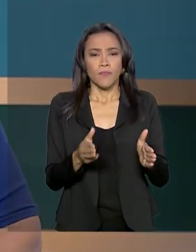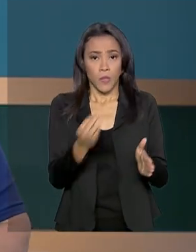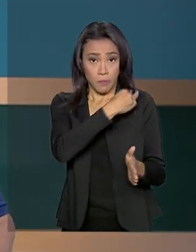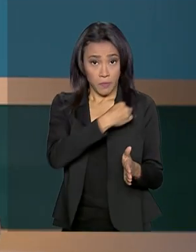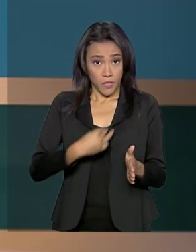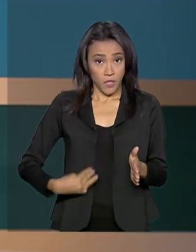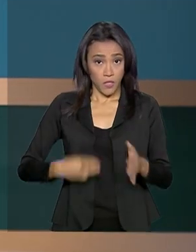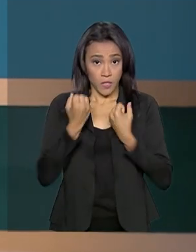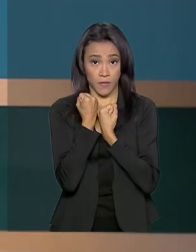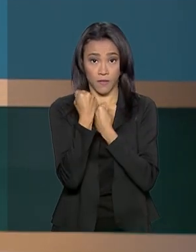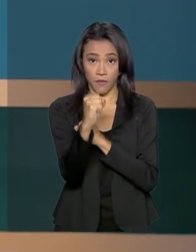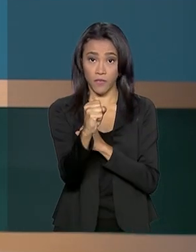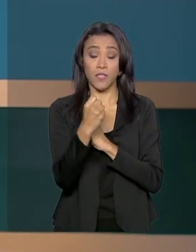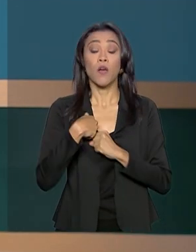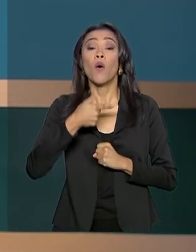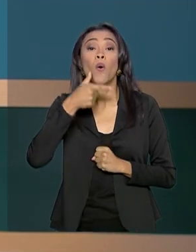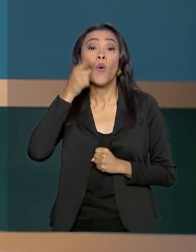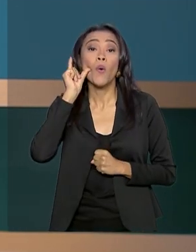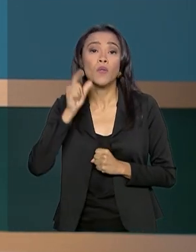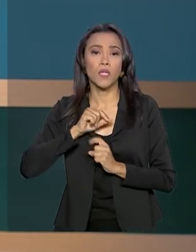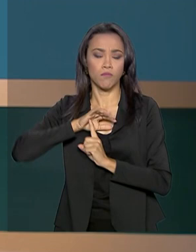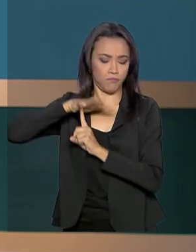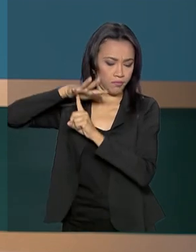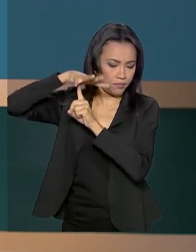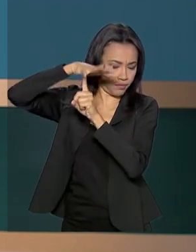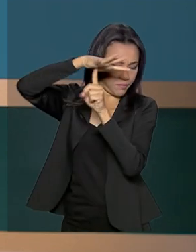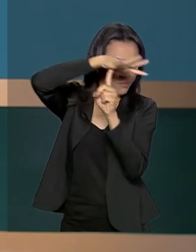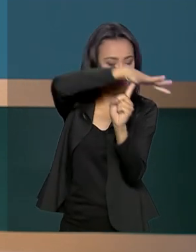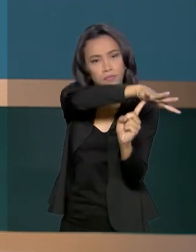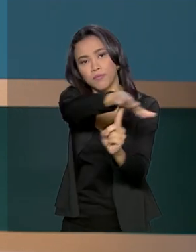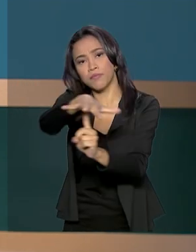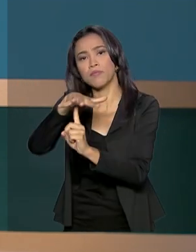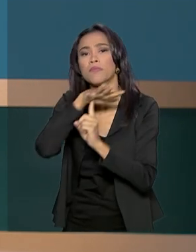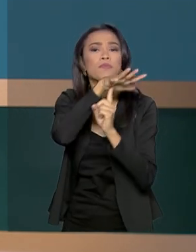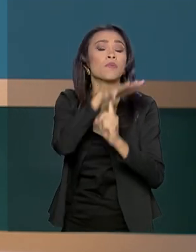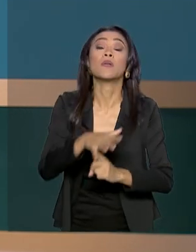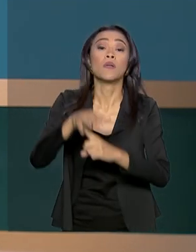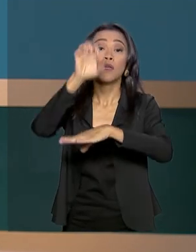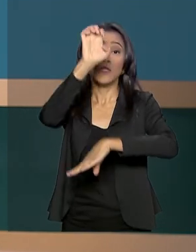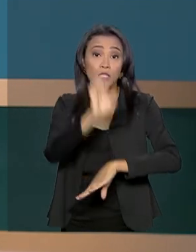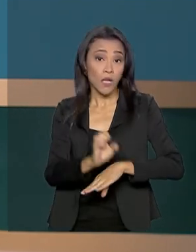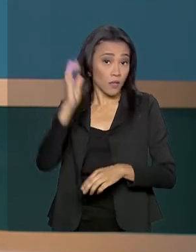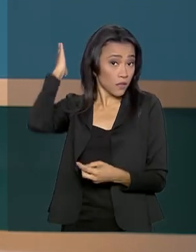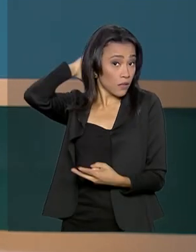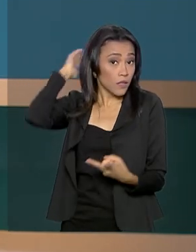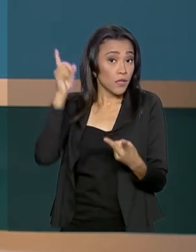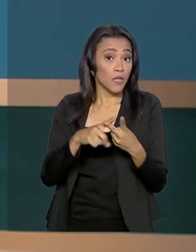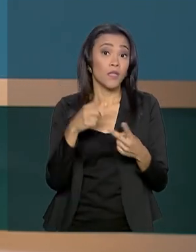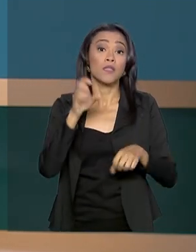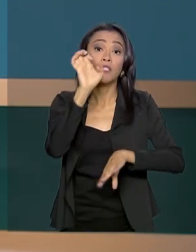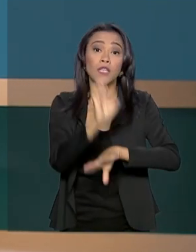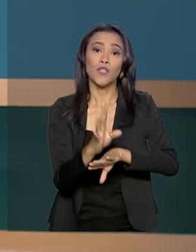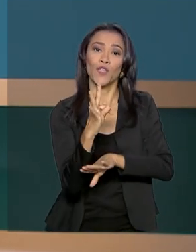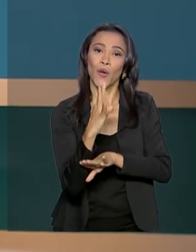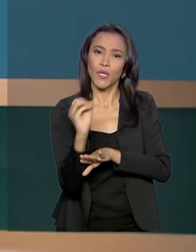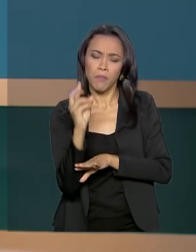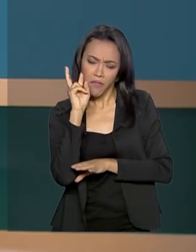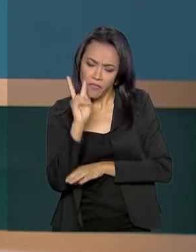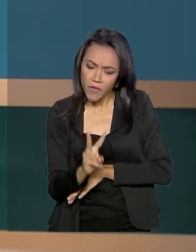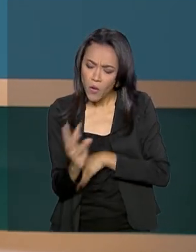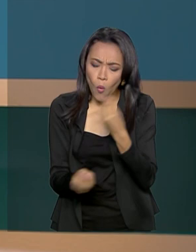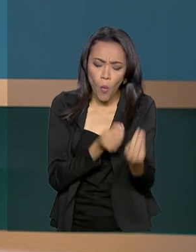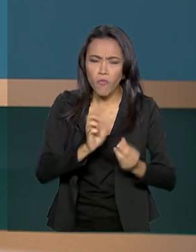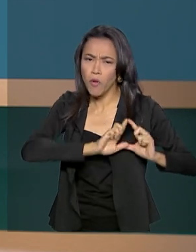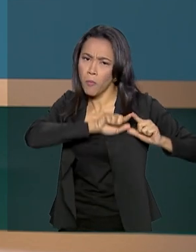Defesa fez ontem um sobrevoo nos estados do Pará e Tocantins para verificar os resultados alcançados pela